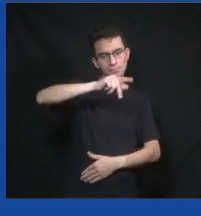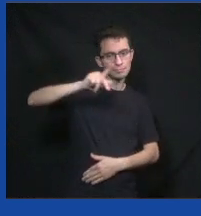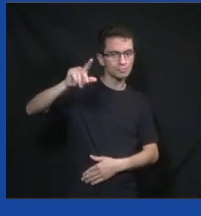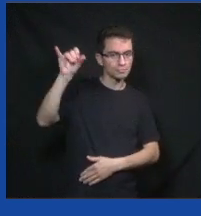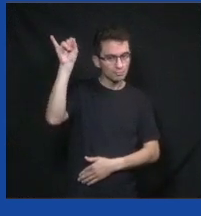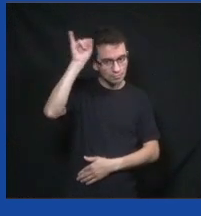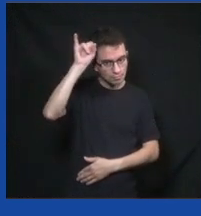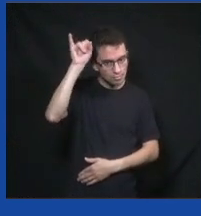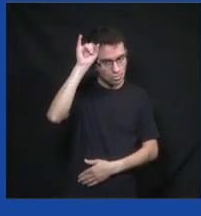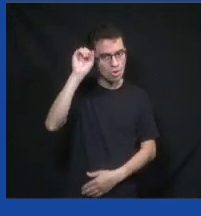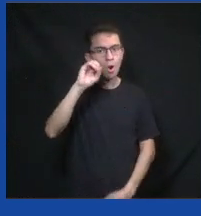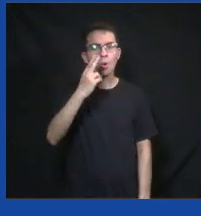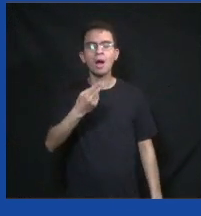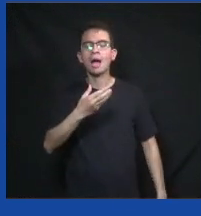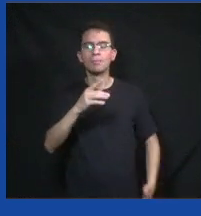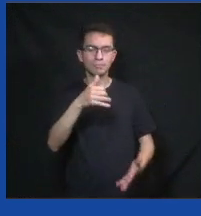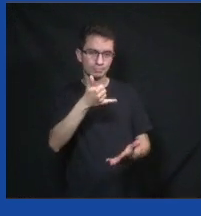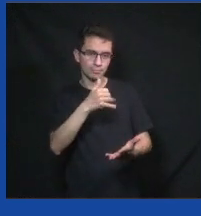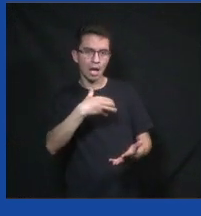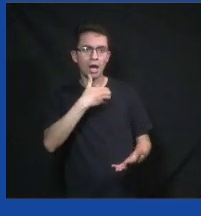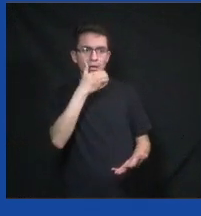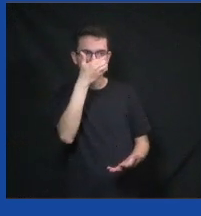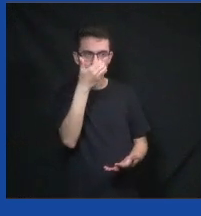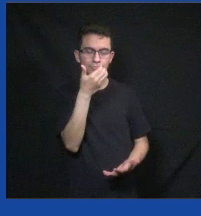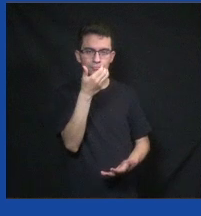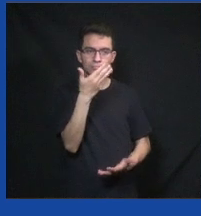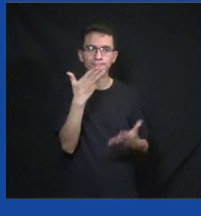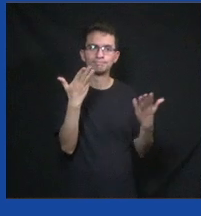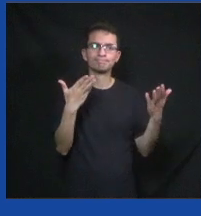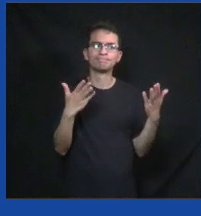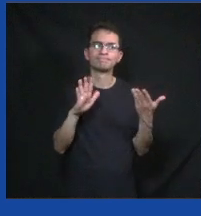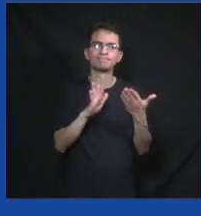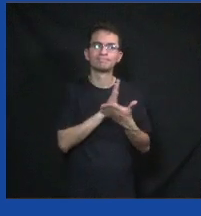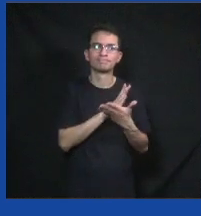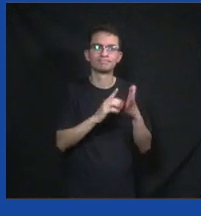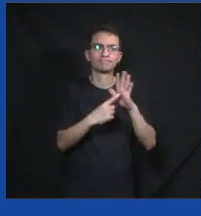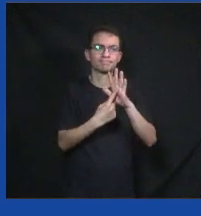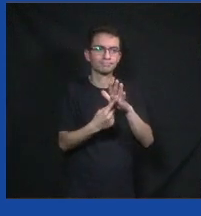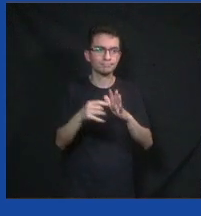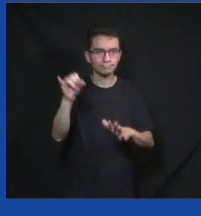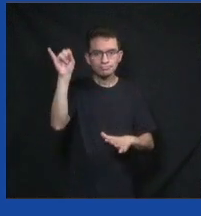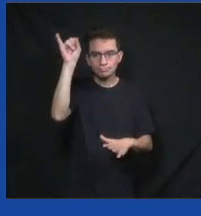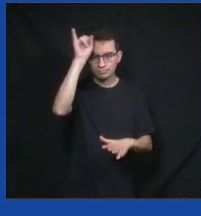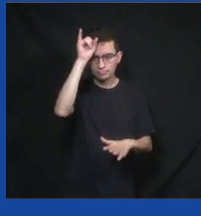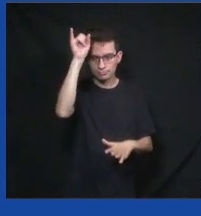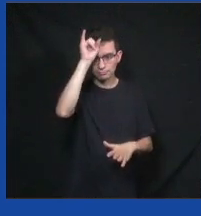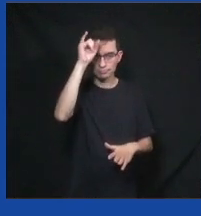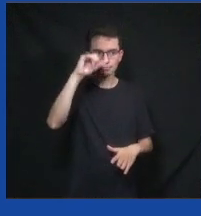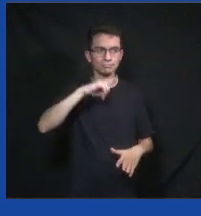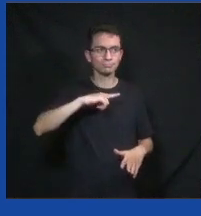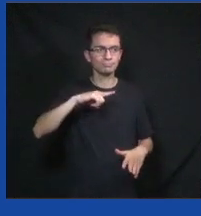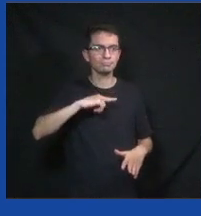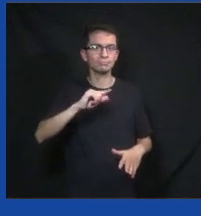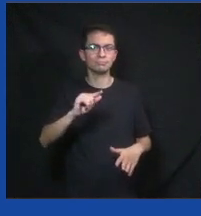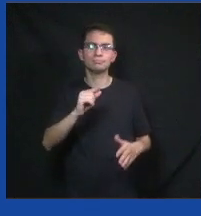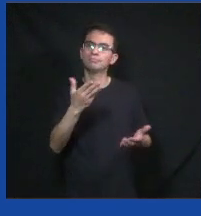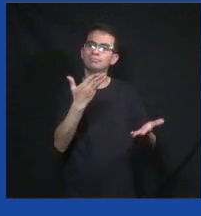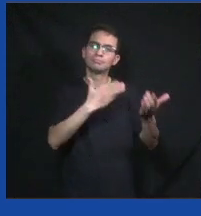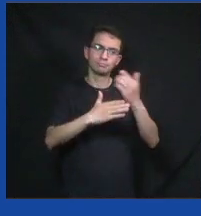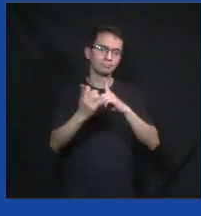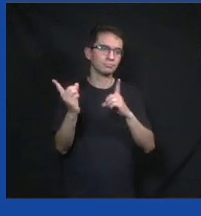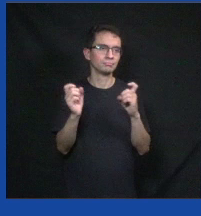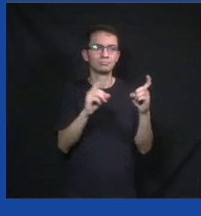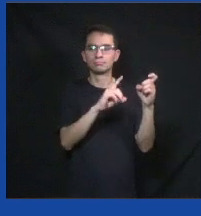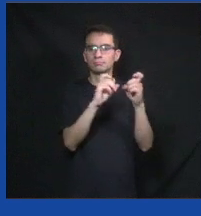e tal, tem uma plataforma web. e começa a trazer algumas funções. Uma delas, por exemplo, é a colaboração com fotos. Você tira a foto da iluminação com